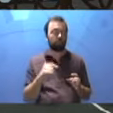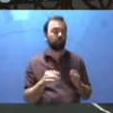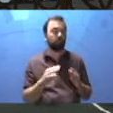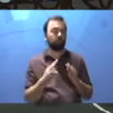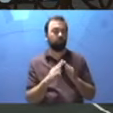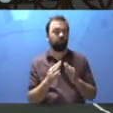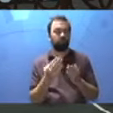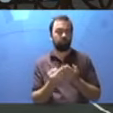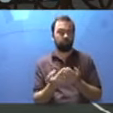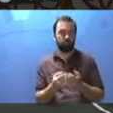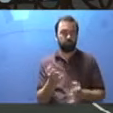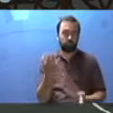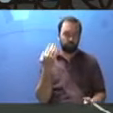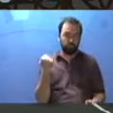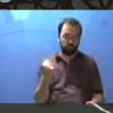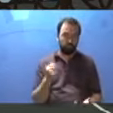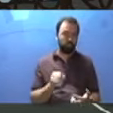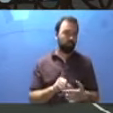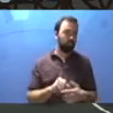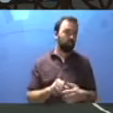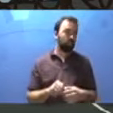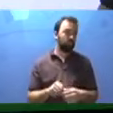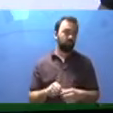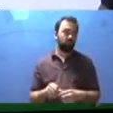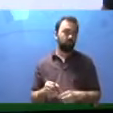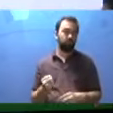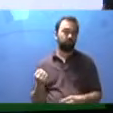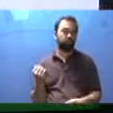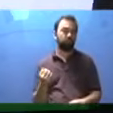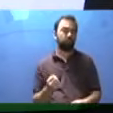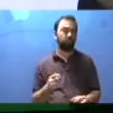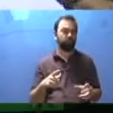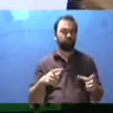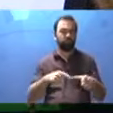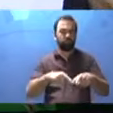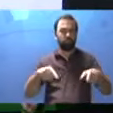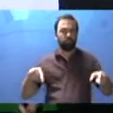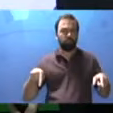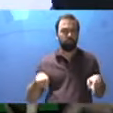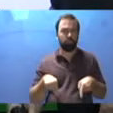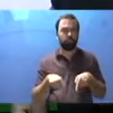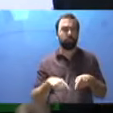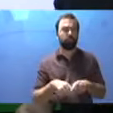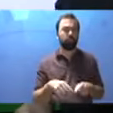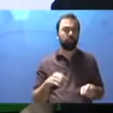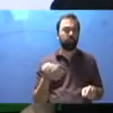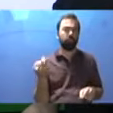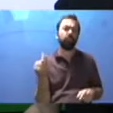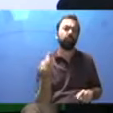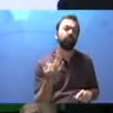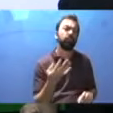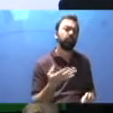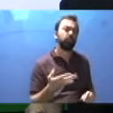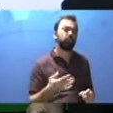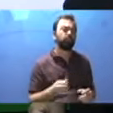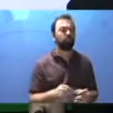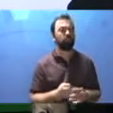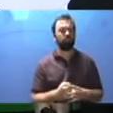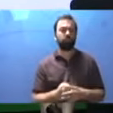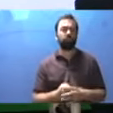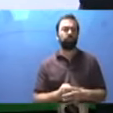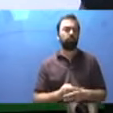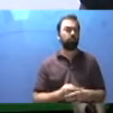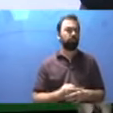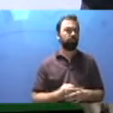sua escola. Vamos lá? Pensa aí, quantas salas de aulas tem na sua escola? Você